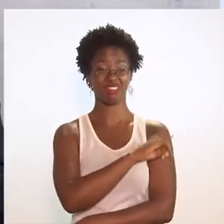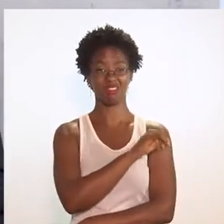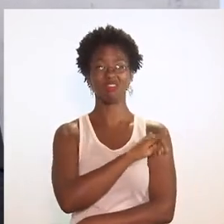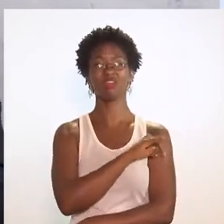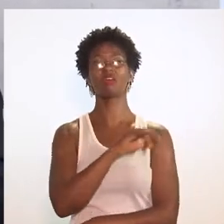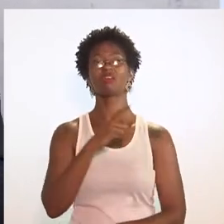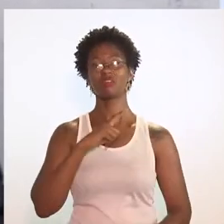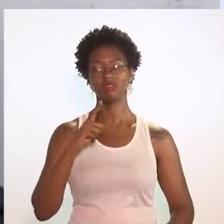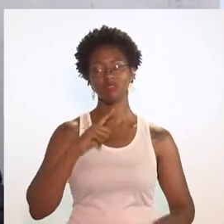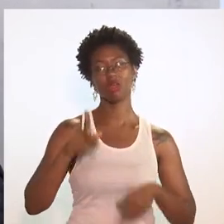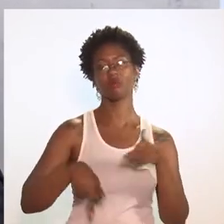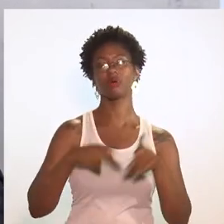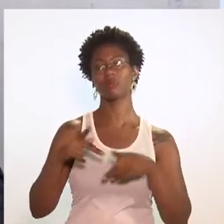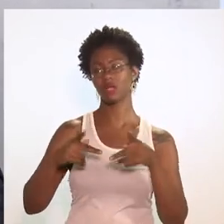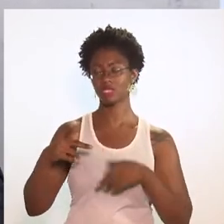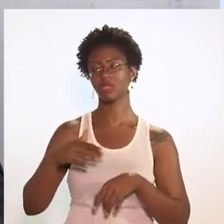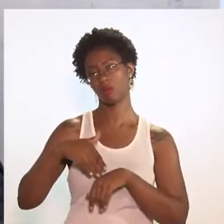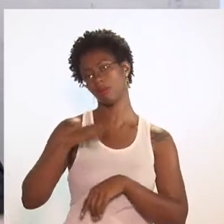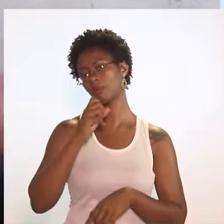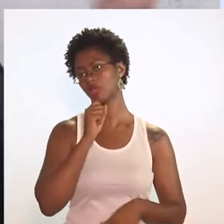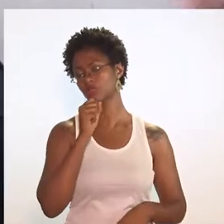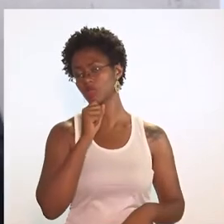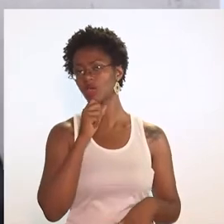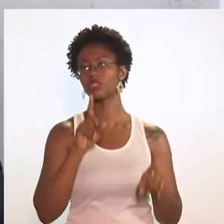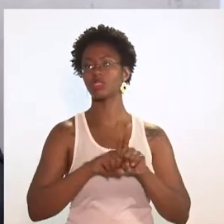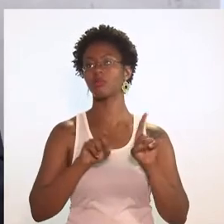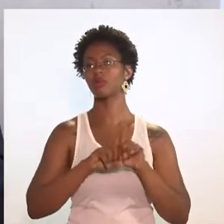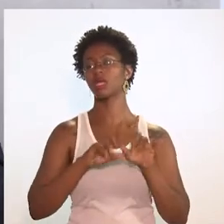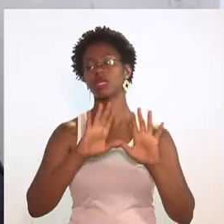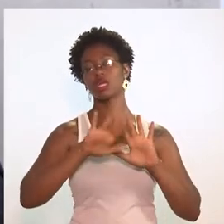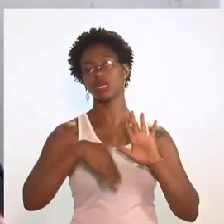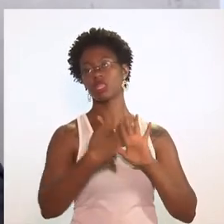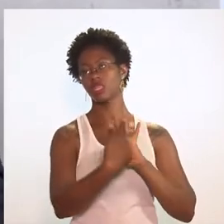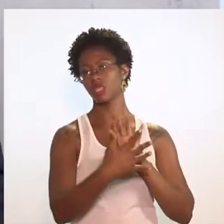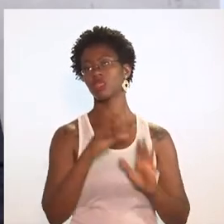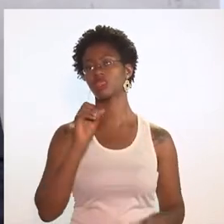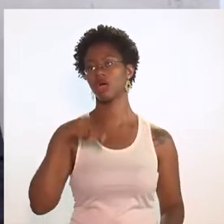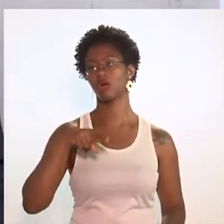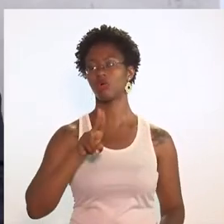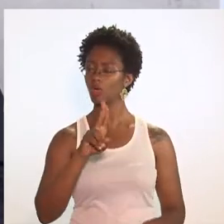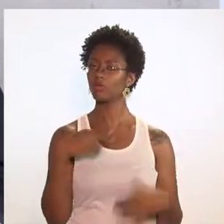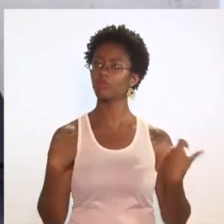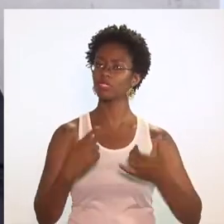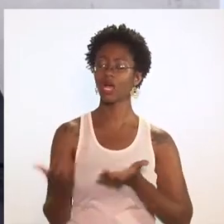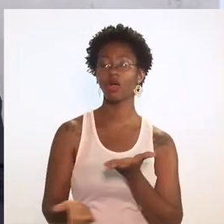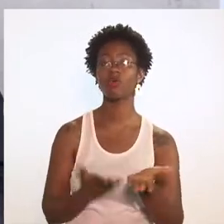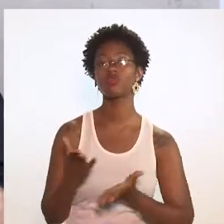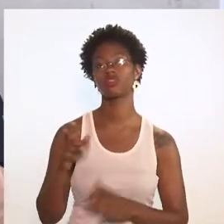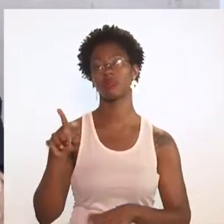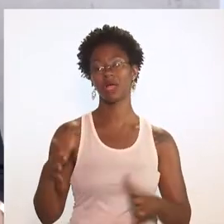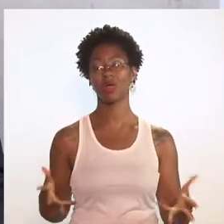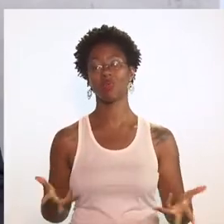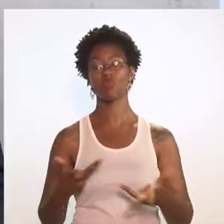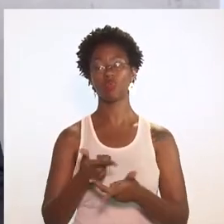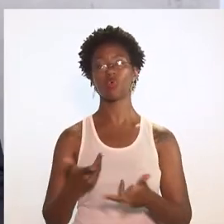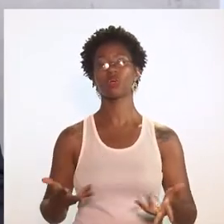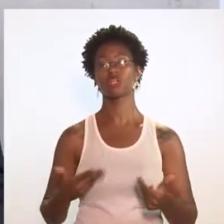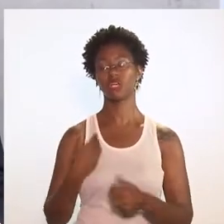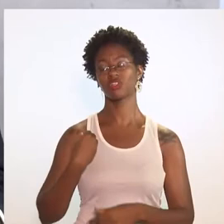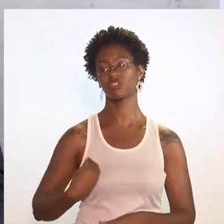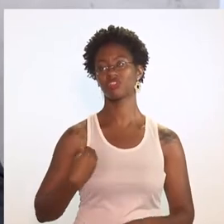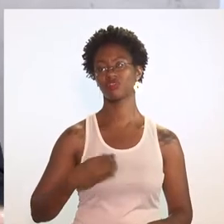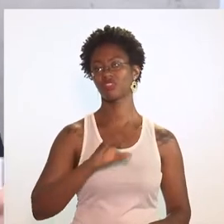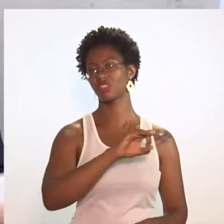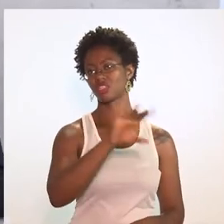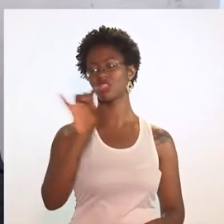concentra uma população longeva, e dentro da agenda da ONU, a gente precisa também cuidar, para que a qualidade